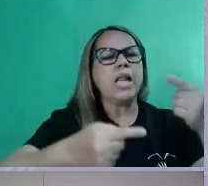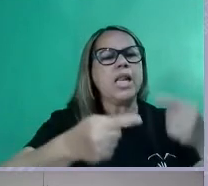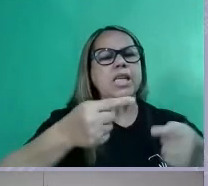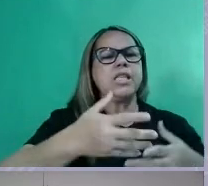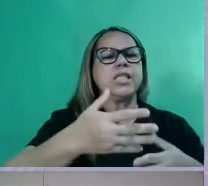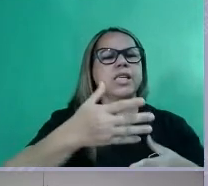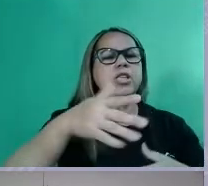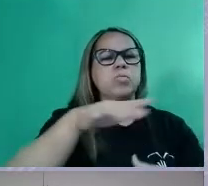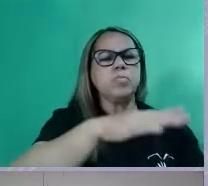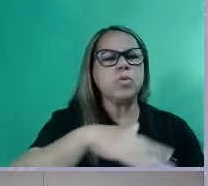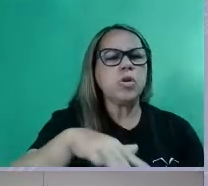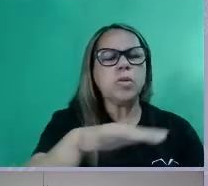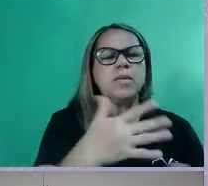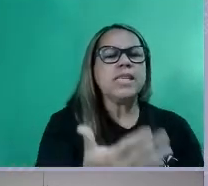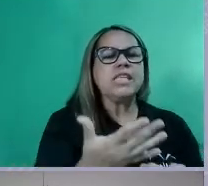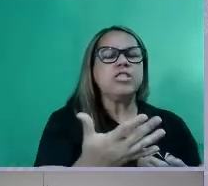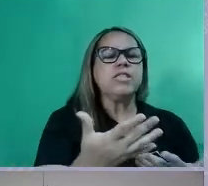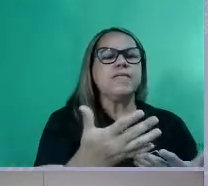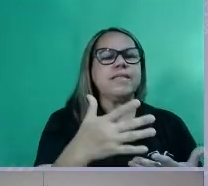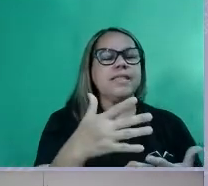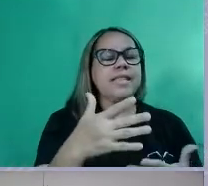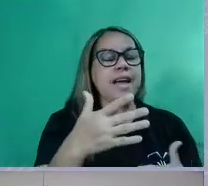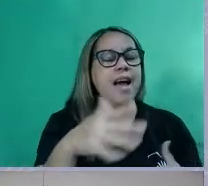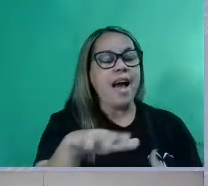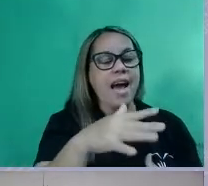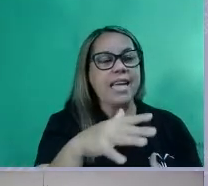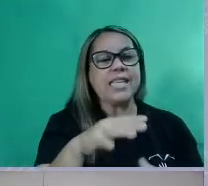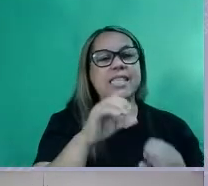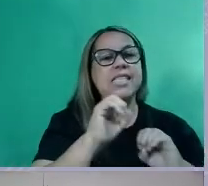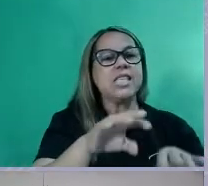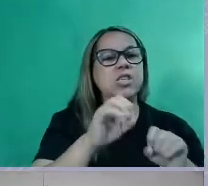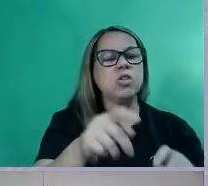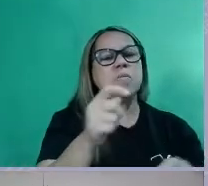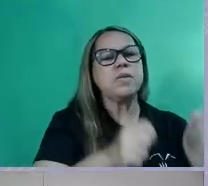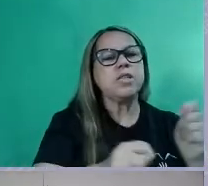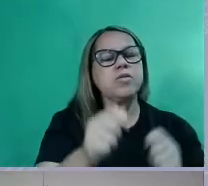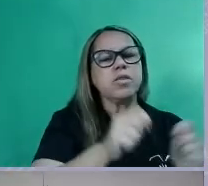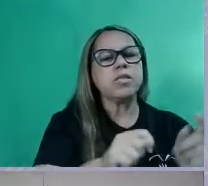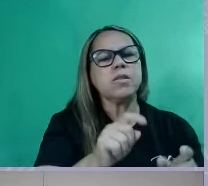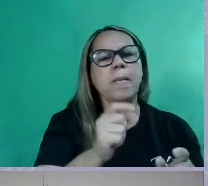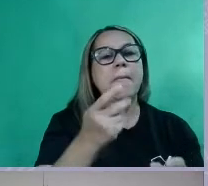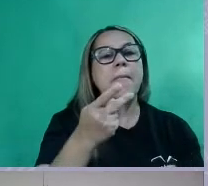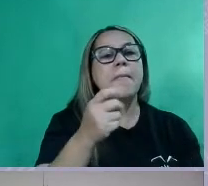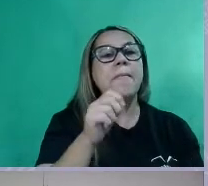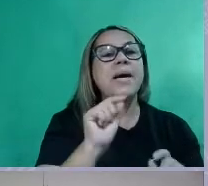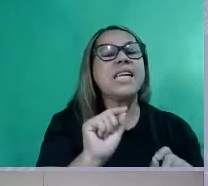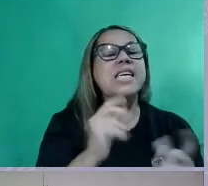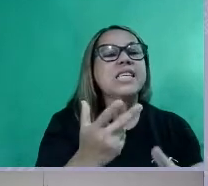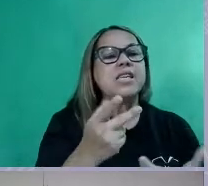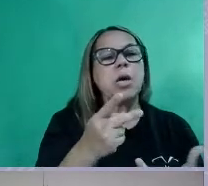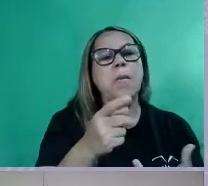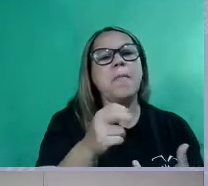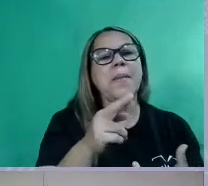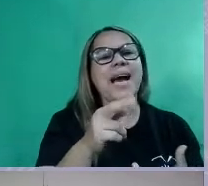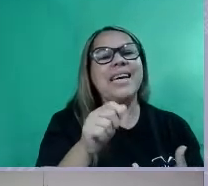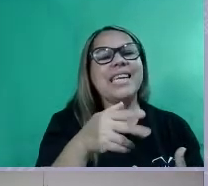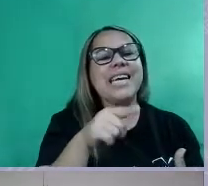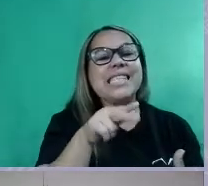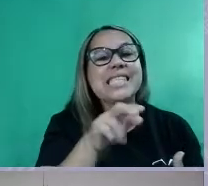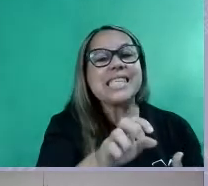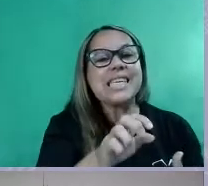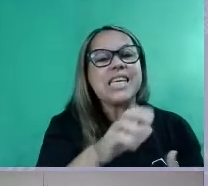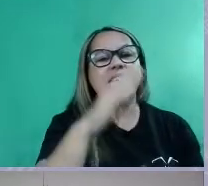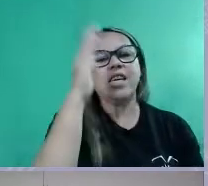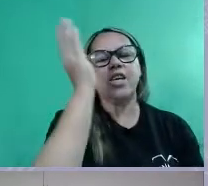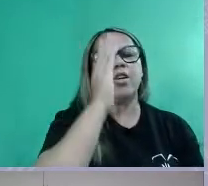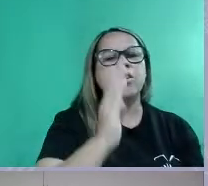da economia e da educação seriam interessantes? Para, para que? Veja que o efeito é para que, né? Para que o Brasil inclui jovens